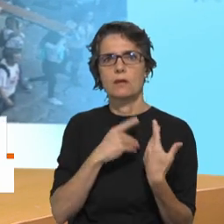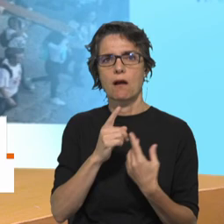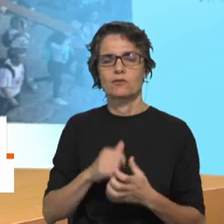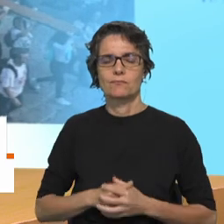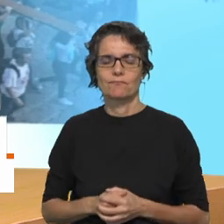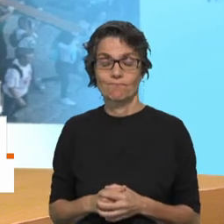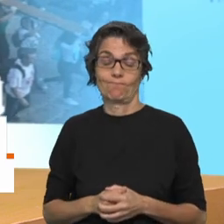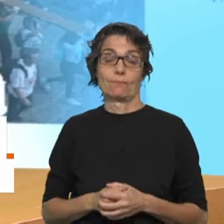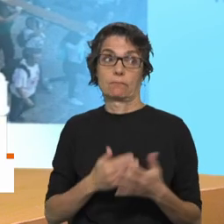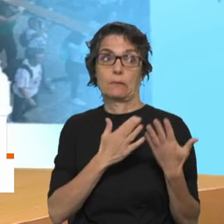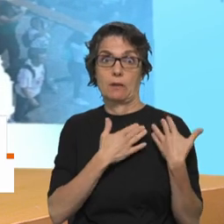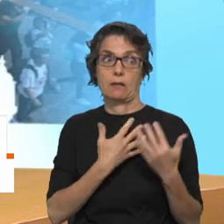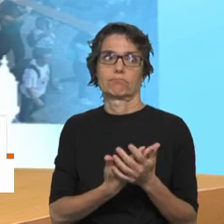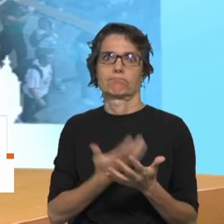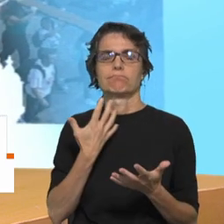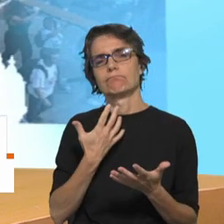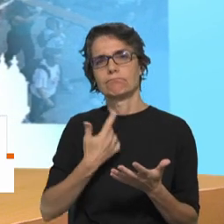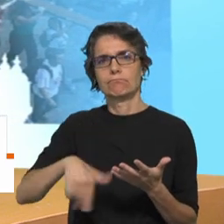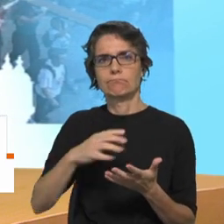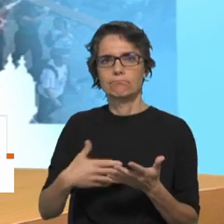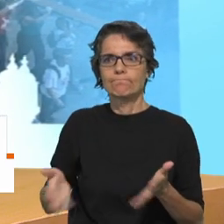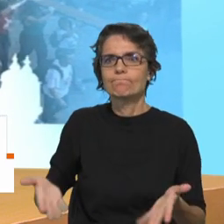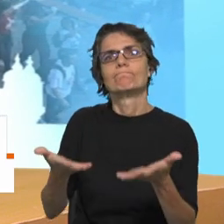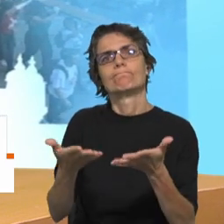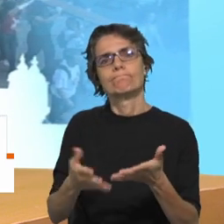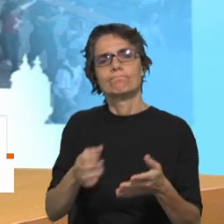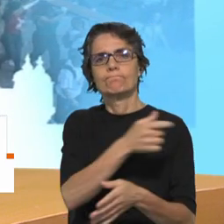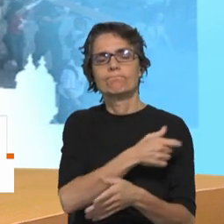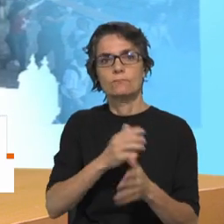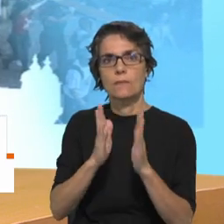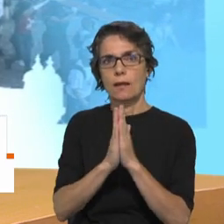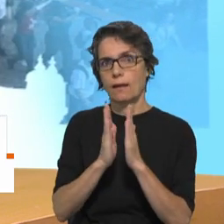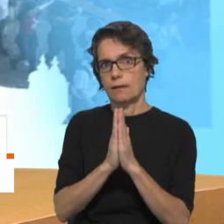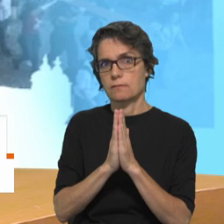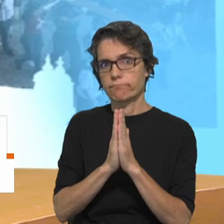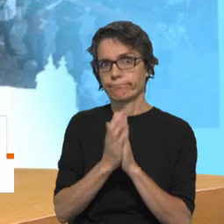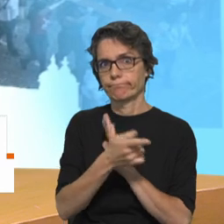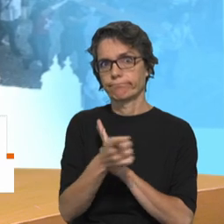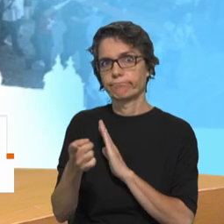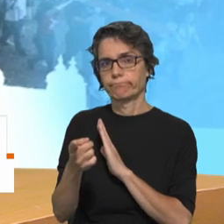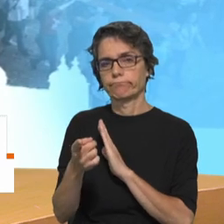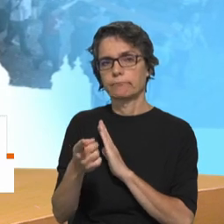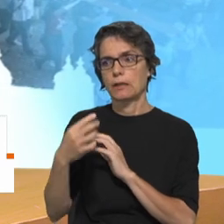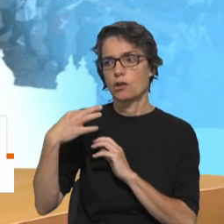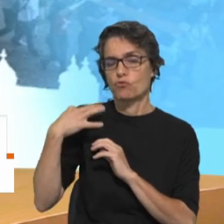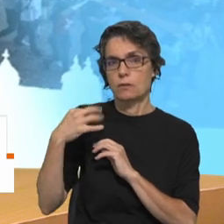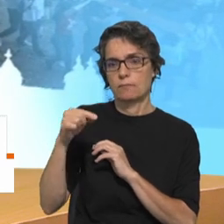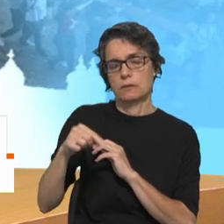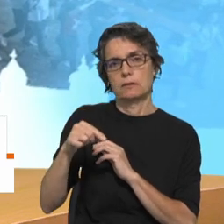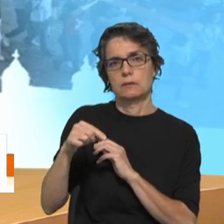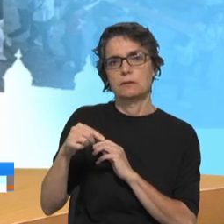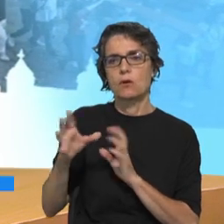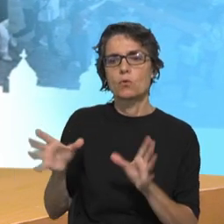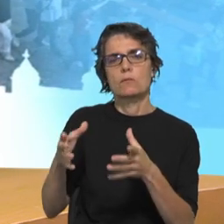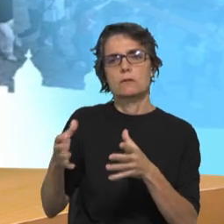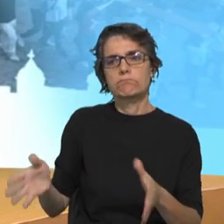animar, em nome da Igreja, como ministro ordenado, uma equipa que é o rosto visível e o